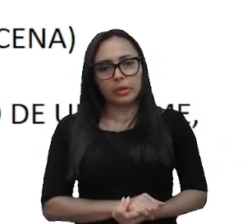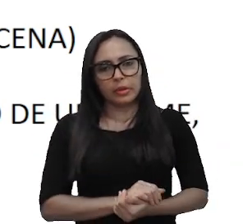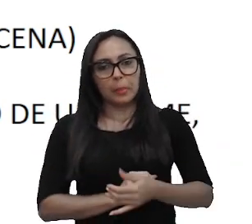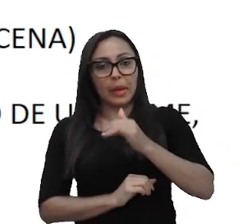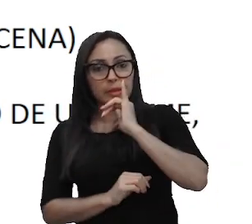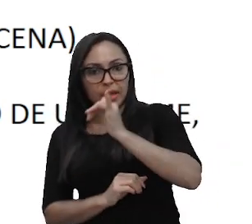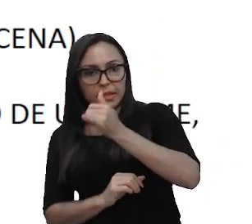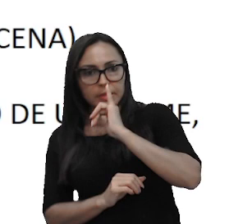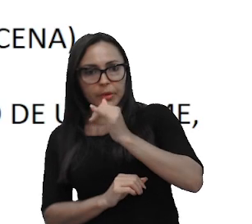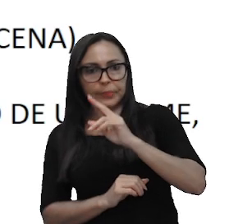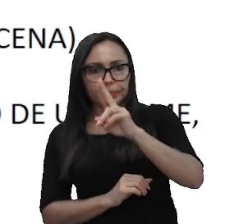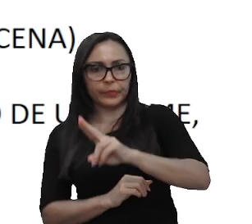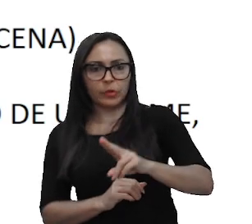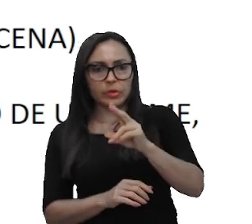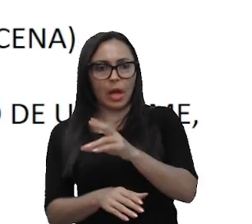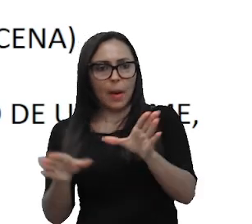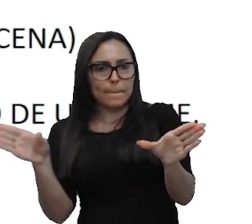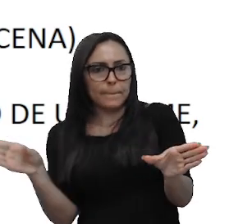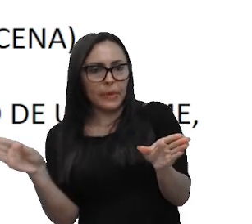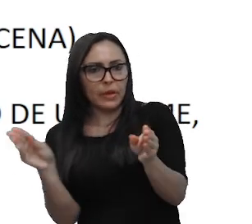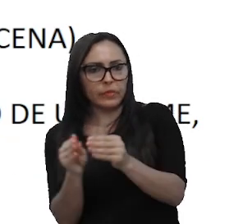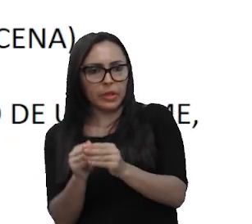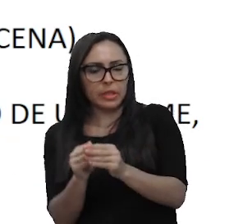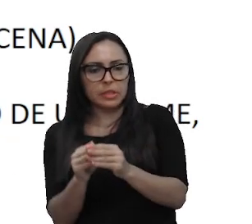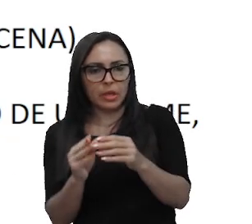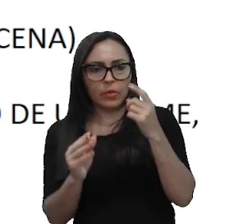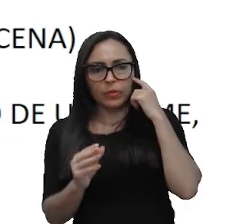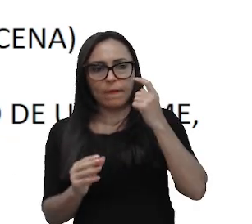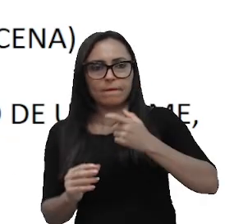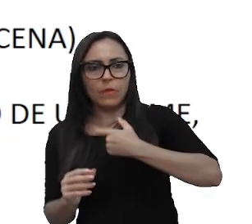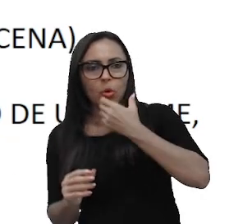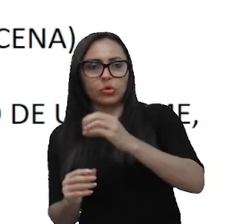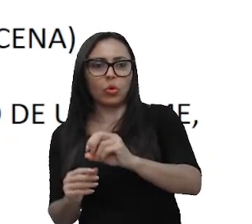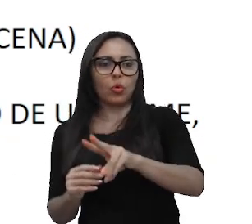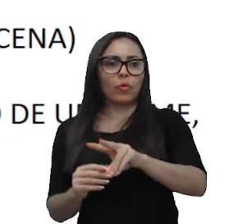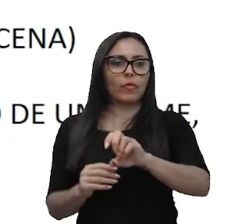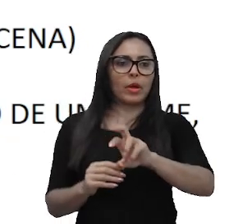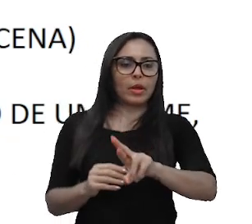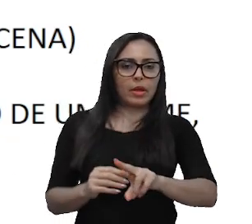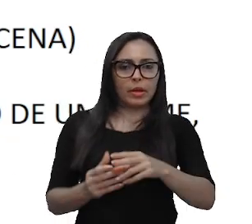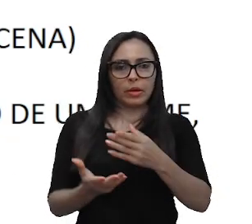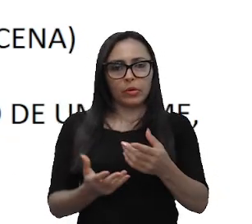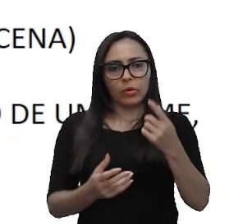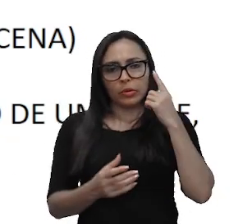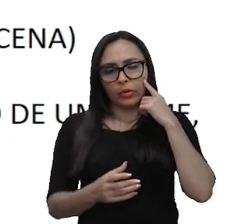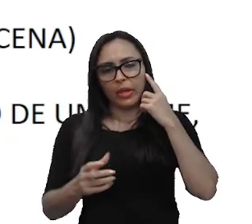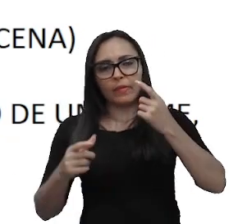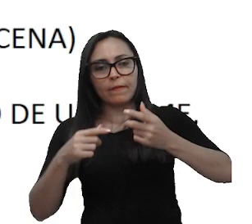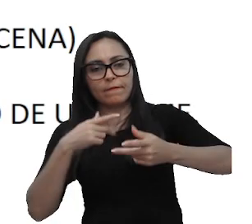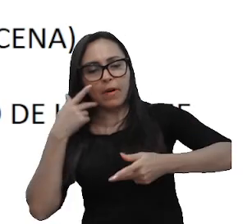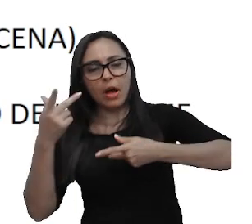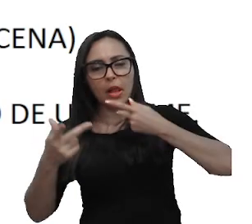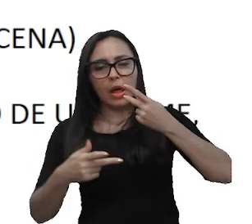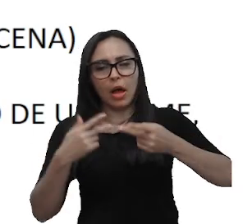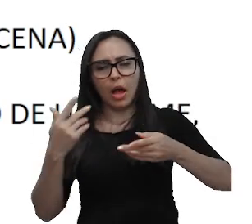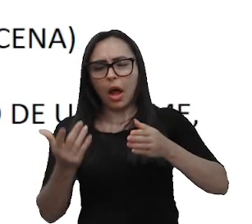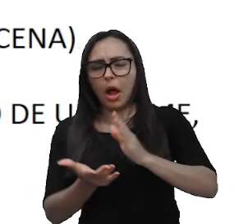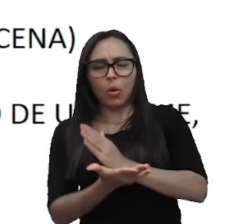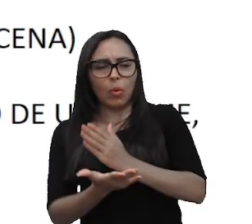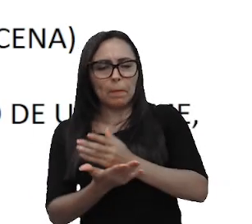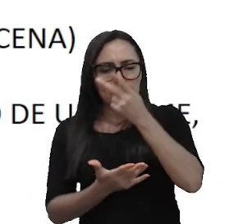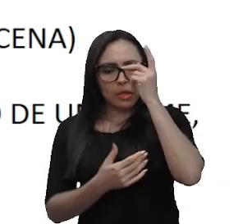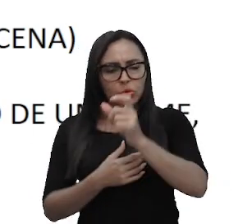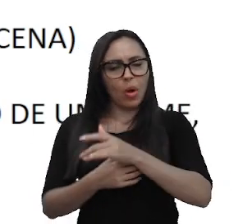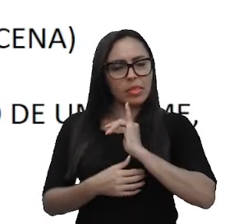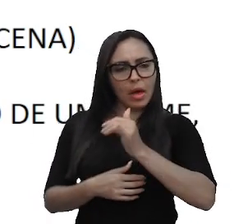para narrações, usar a abreviação VoiceOver, quando alguém vai falar, né, vai ter algum narrador que